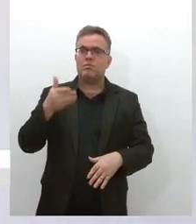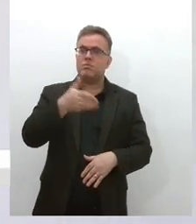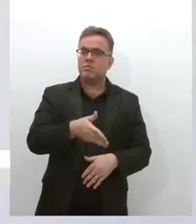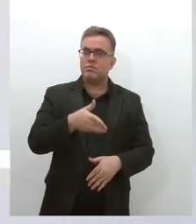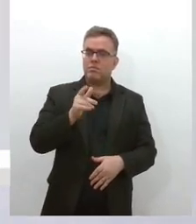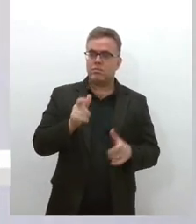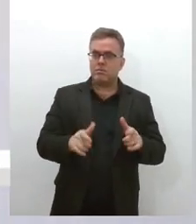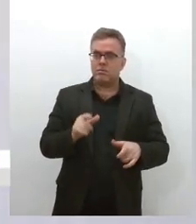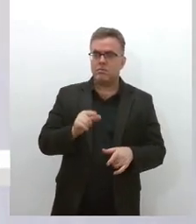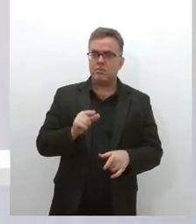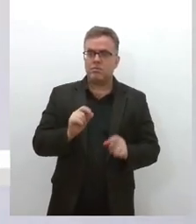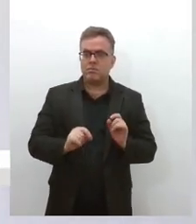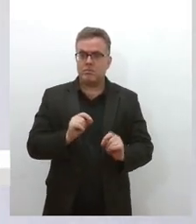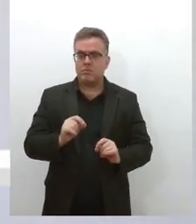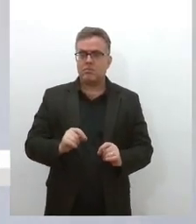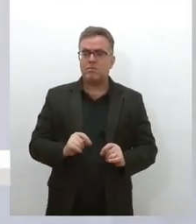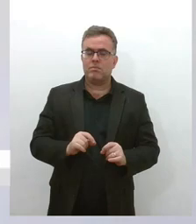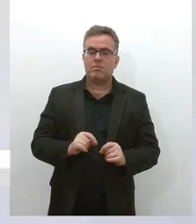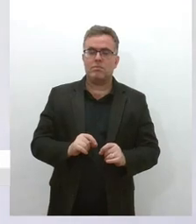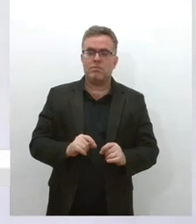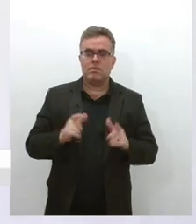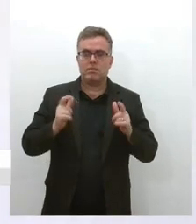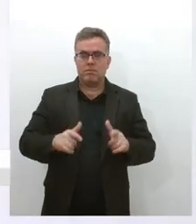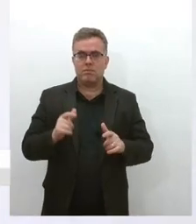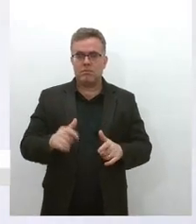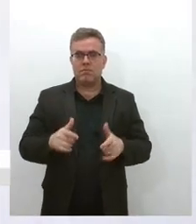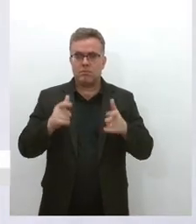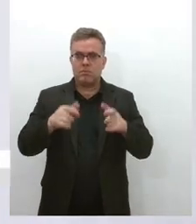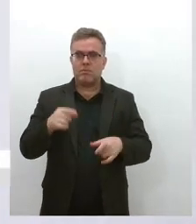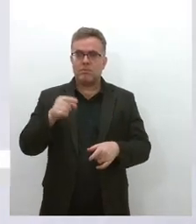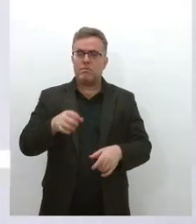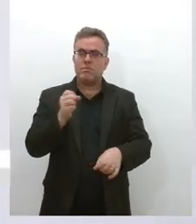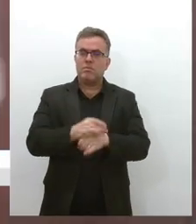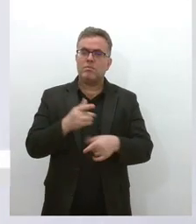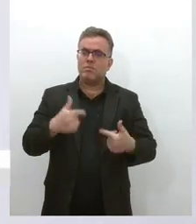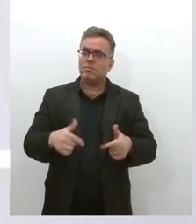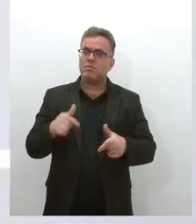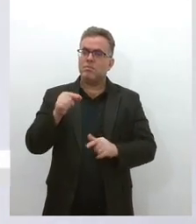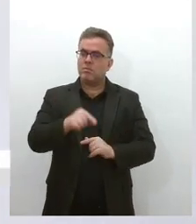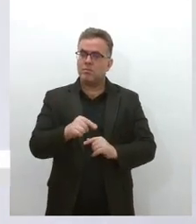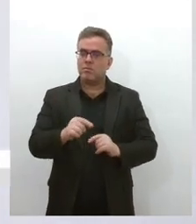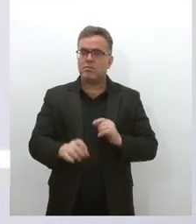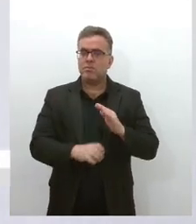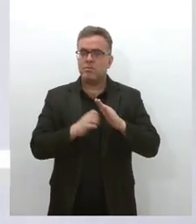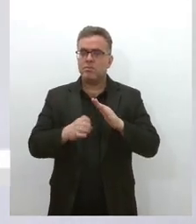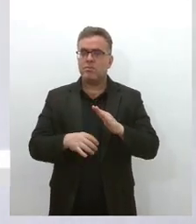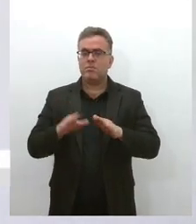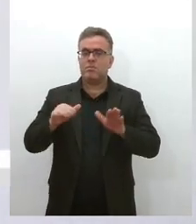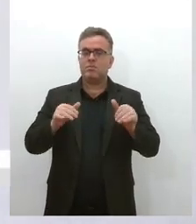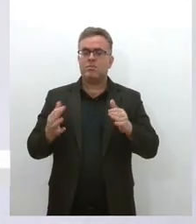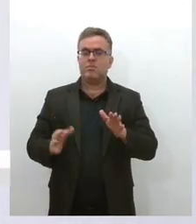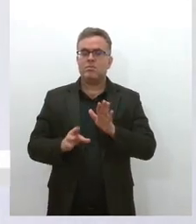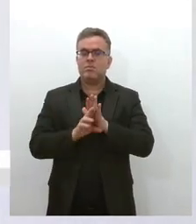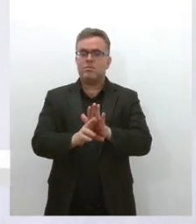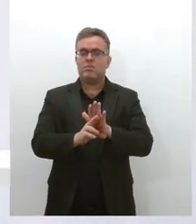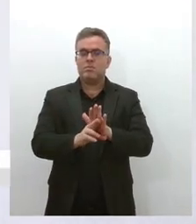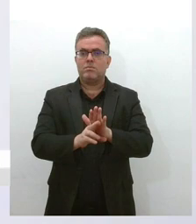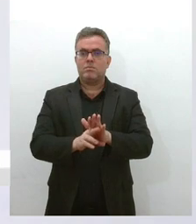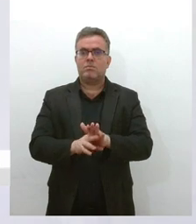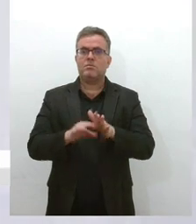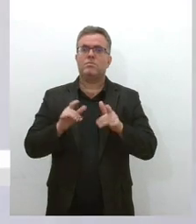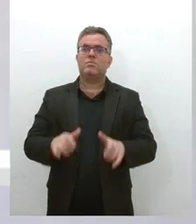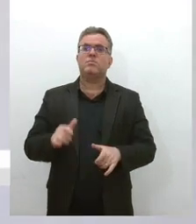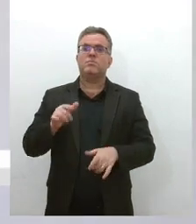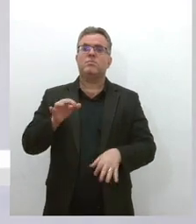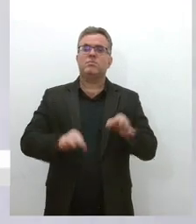em um dos, dos polos mais empregadores, né, inclusive com a presença de representantes do âmbito judicial,